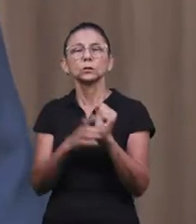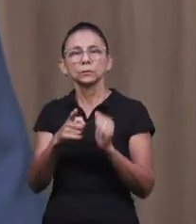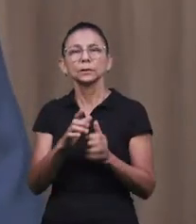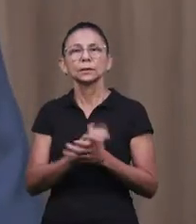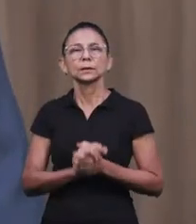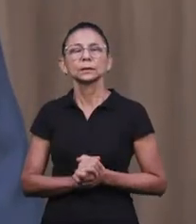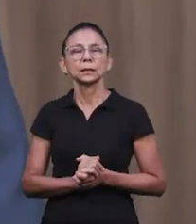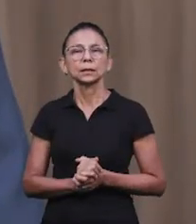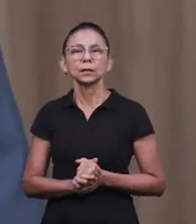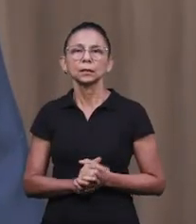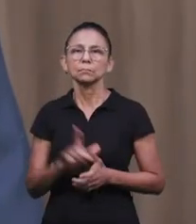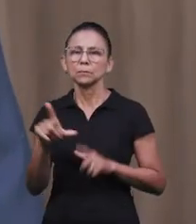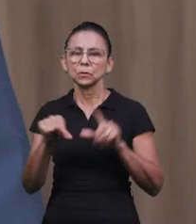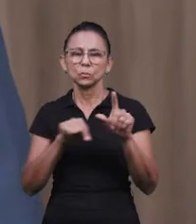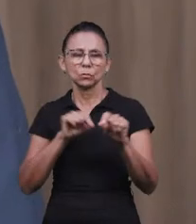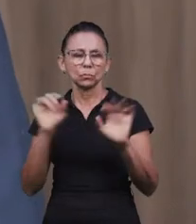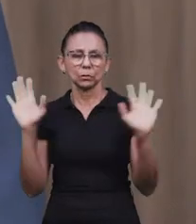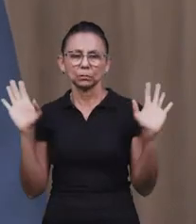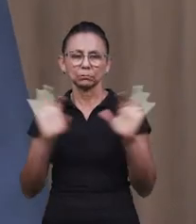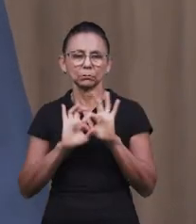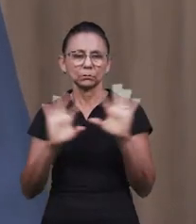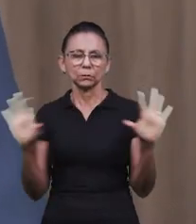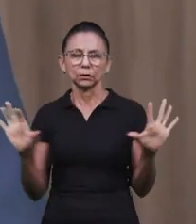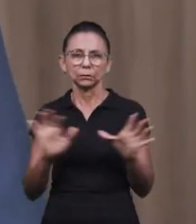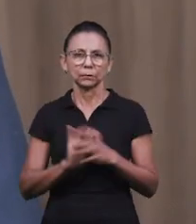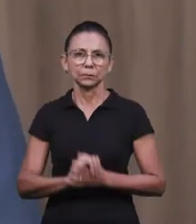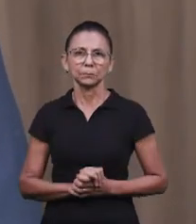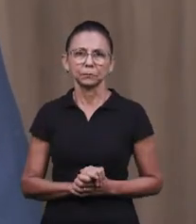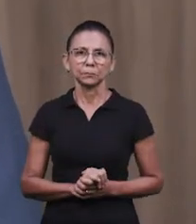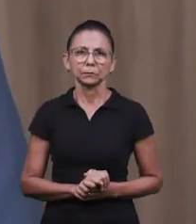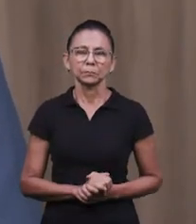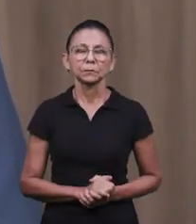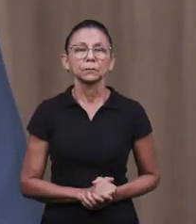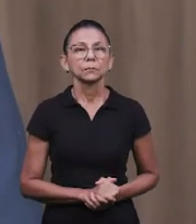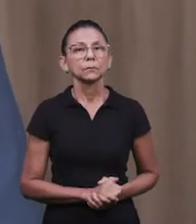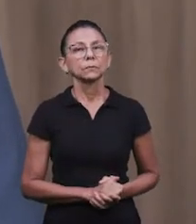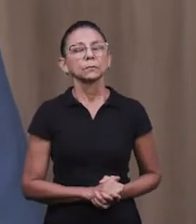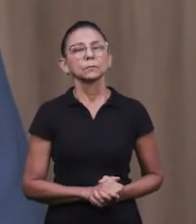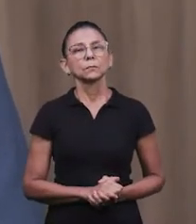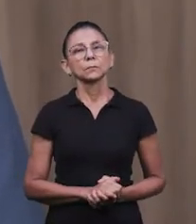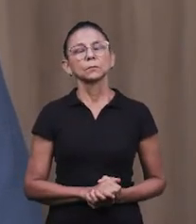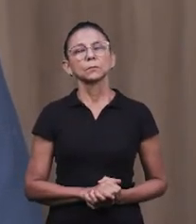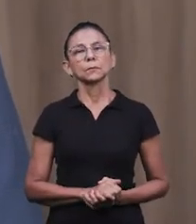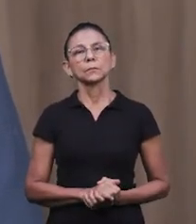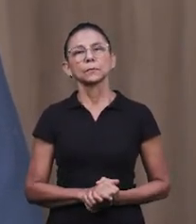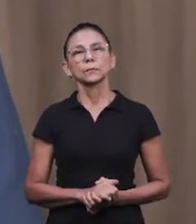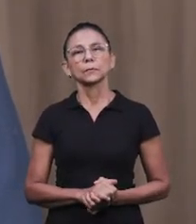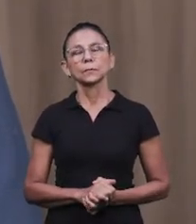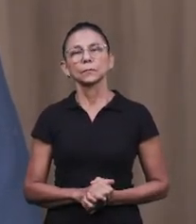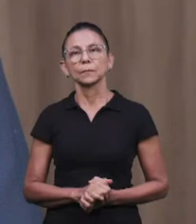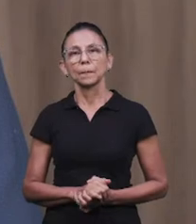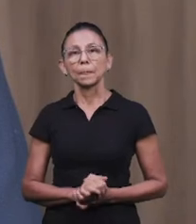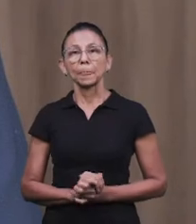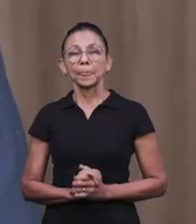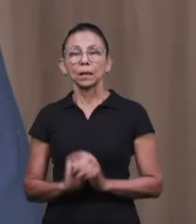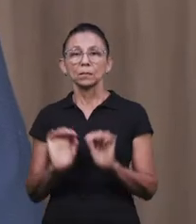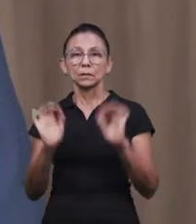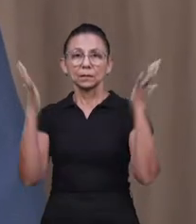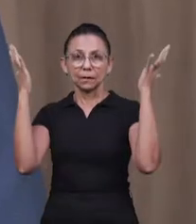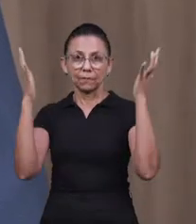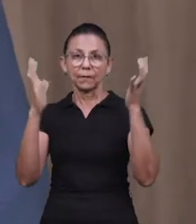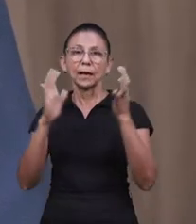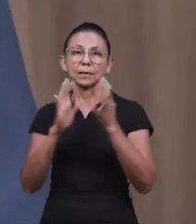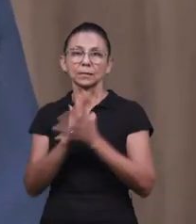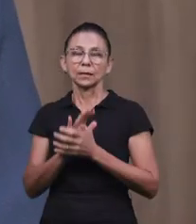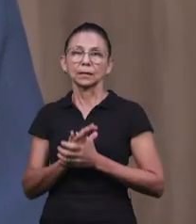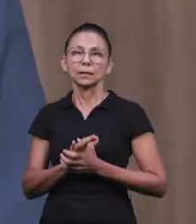fazer você uma presa daquilo ali e fazer você fazer parte daquilo ali. Então, na verdade, o que nós vemos que essa